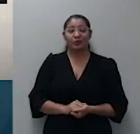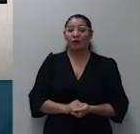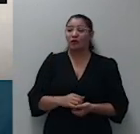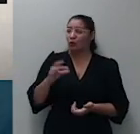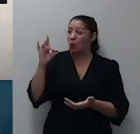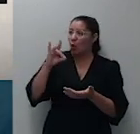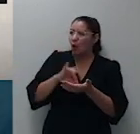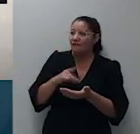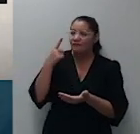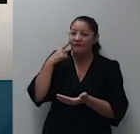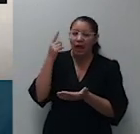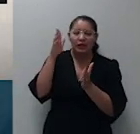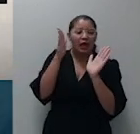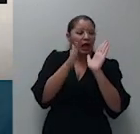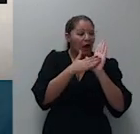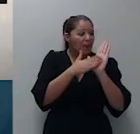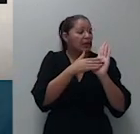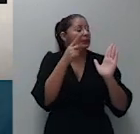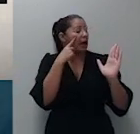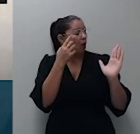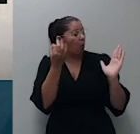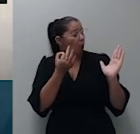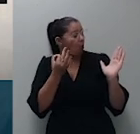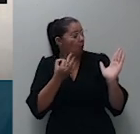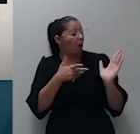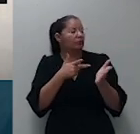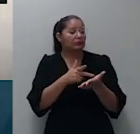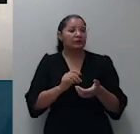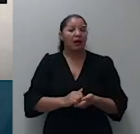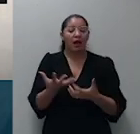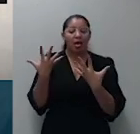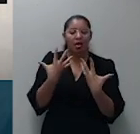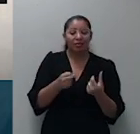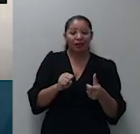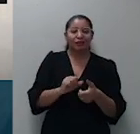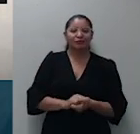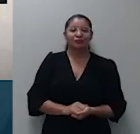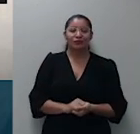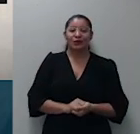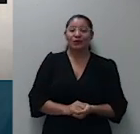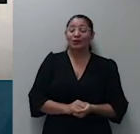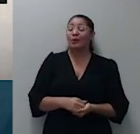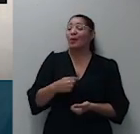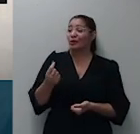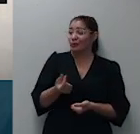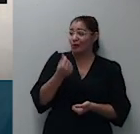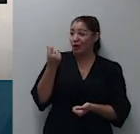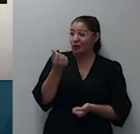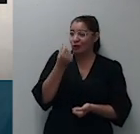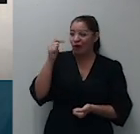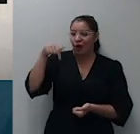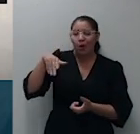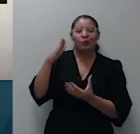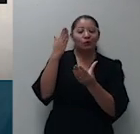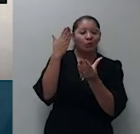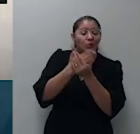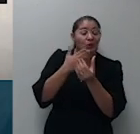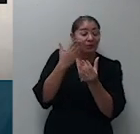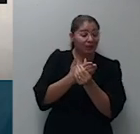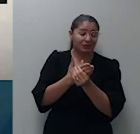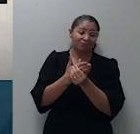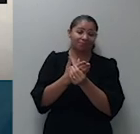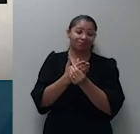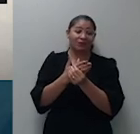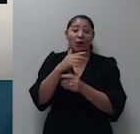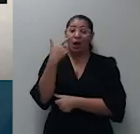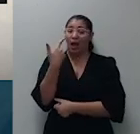suscitadas e vultuosa a quantia envolvida nesta causa, ambas ainda assim